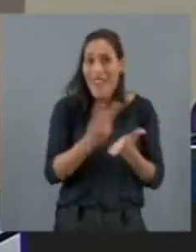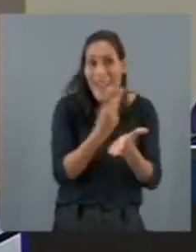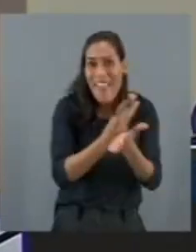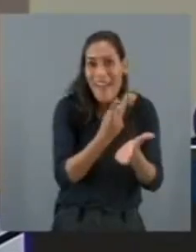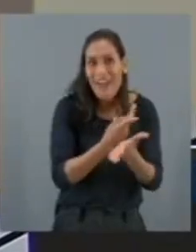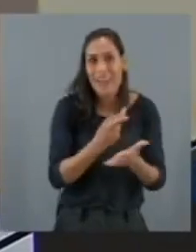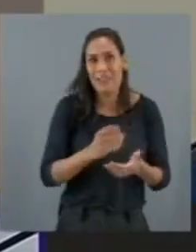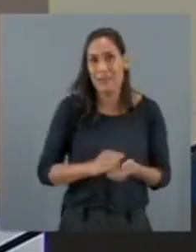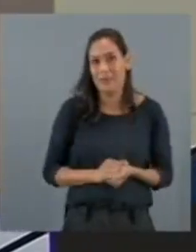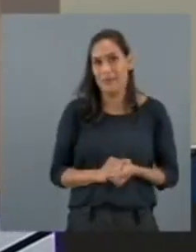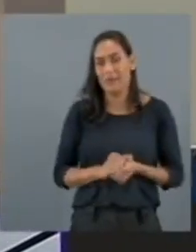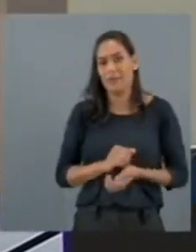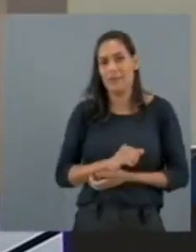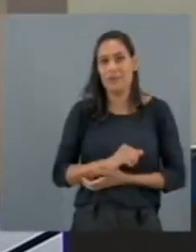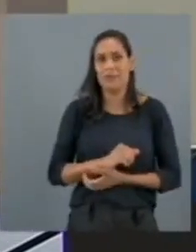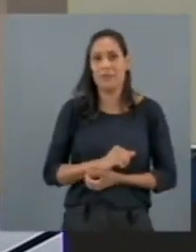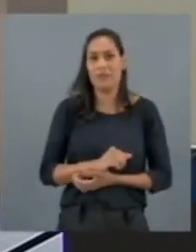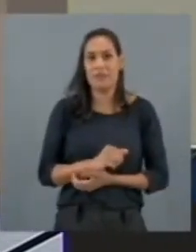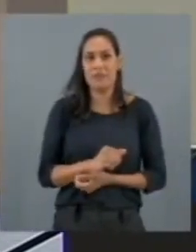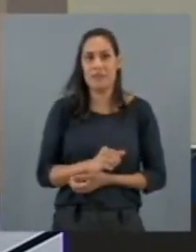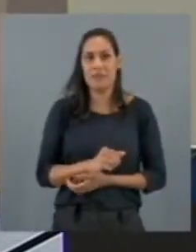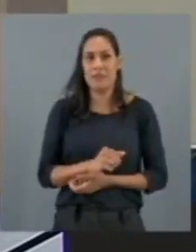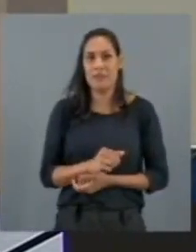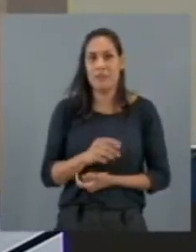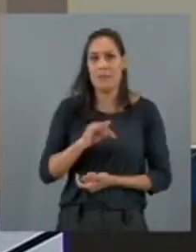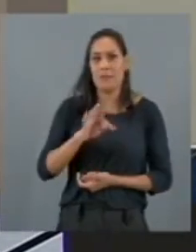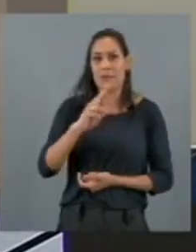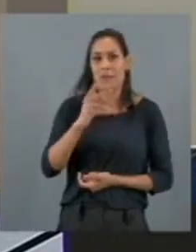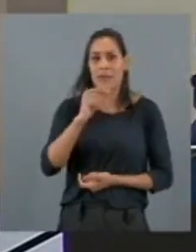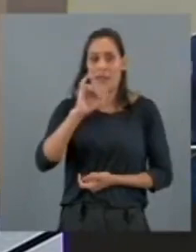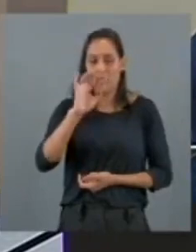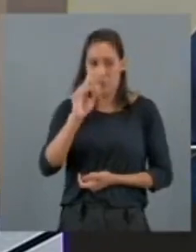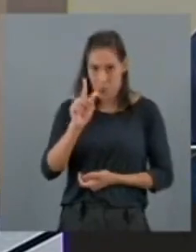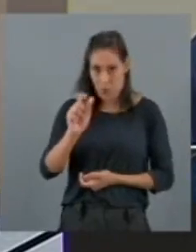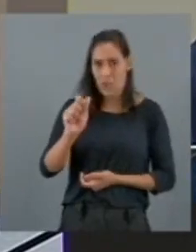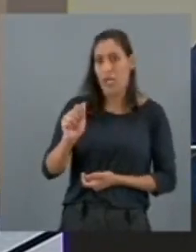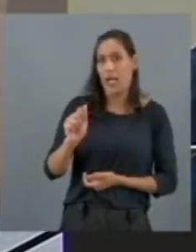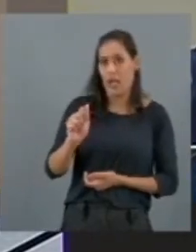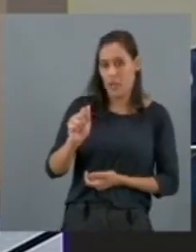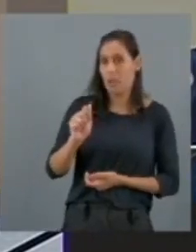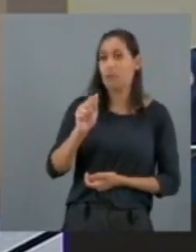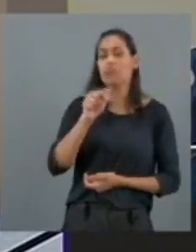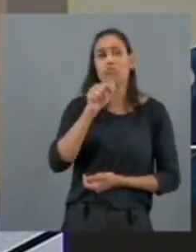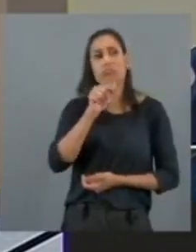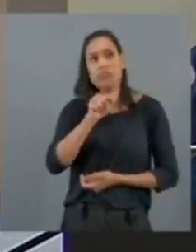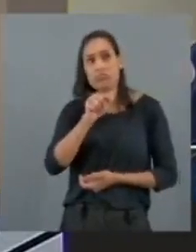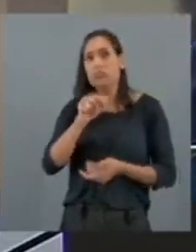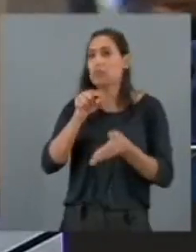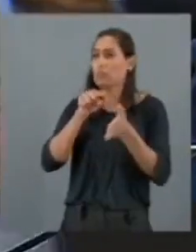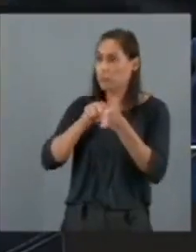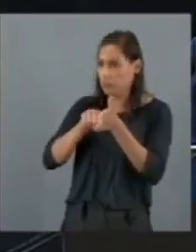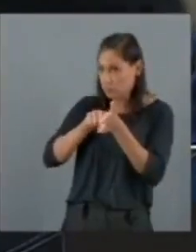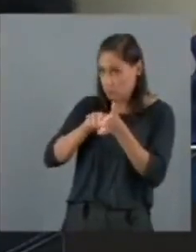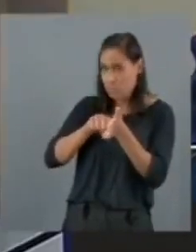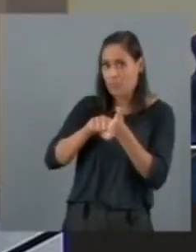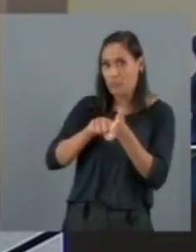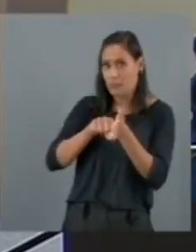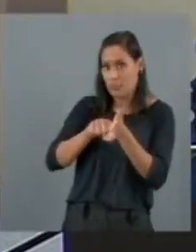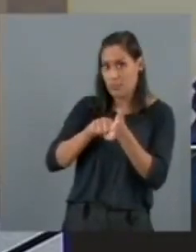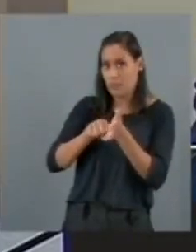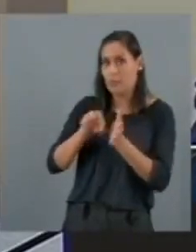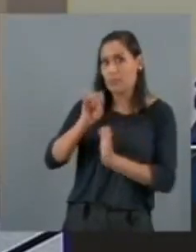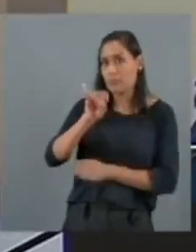conhece o senhor Tiago Moreira? Ele participou como pesquisador, como... Ele é do ISA, Estudo